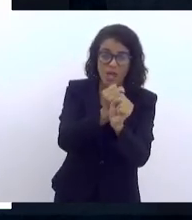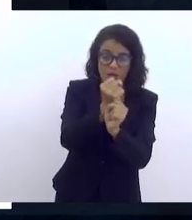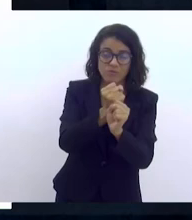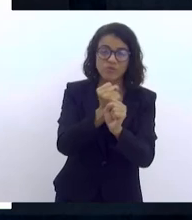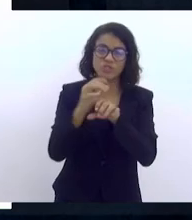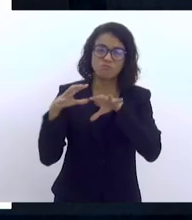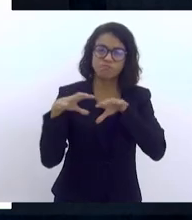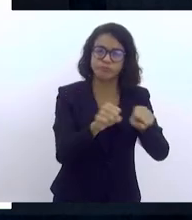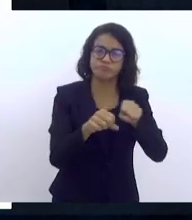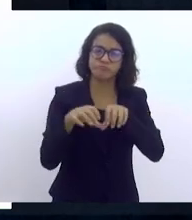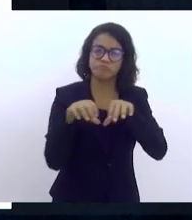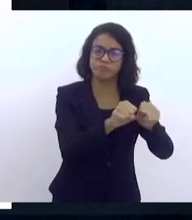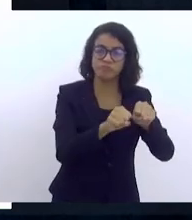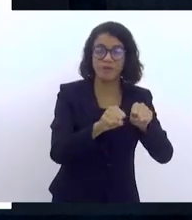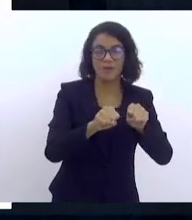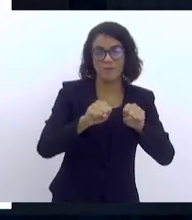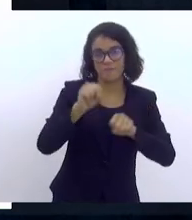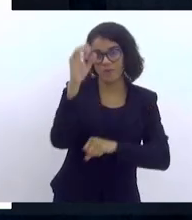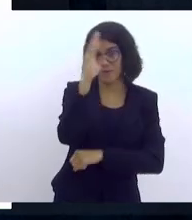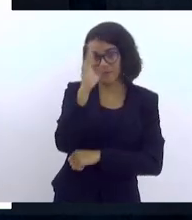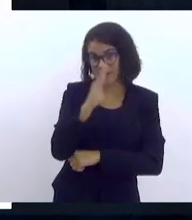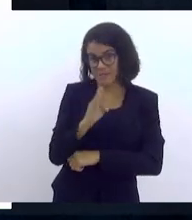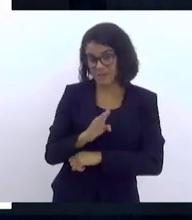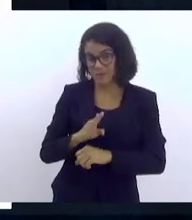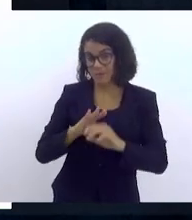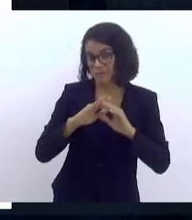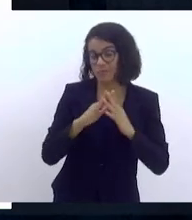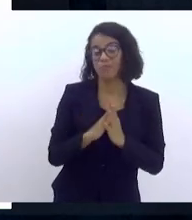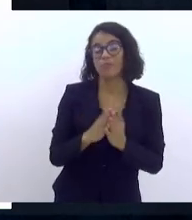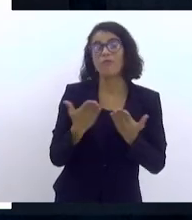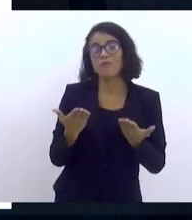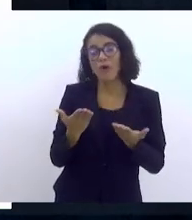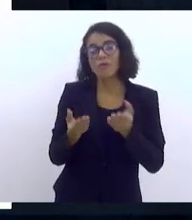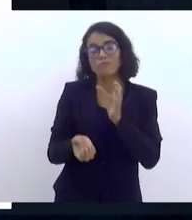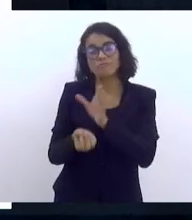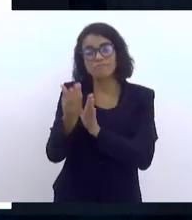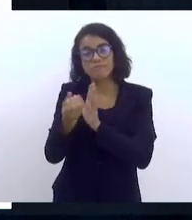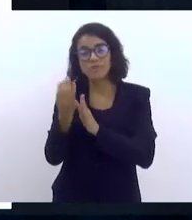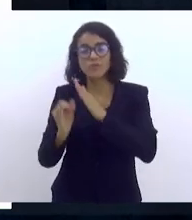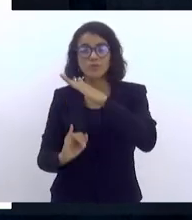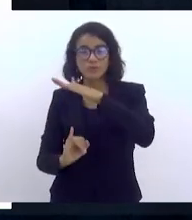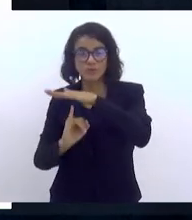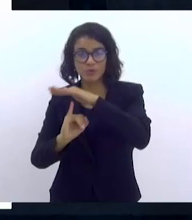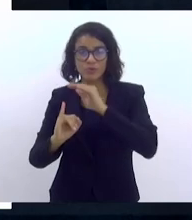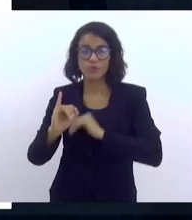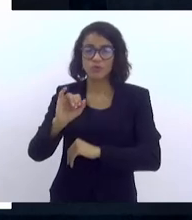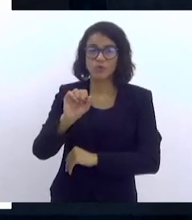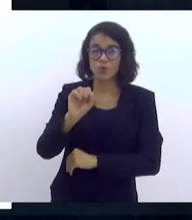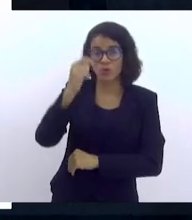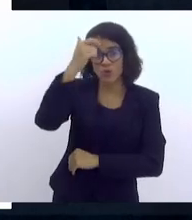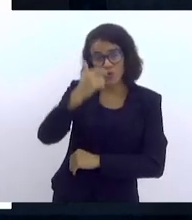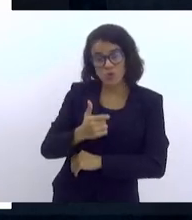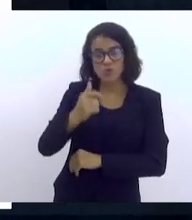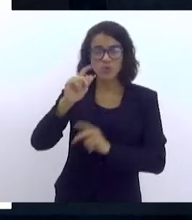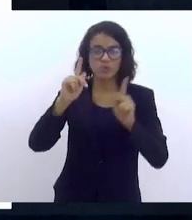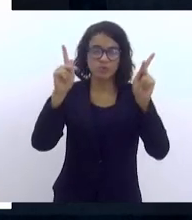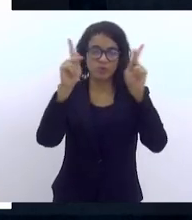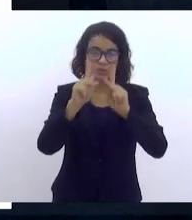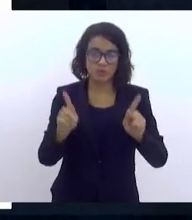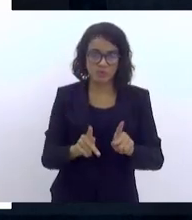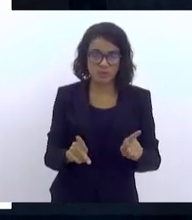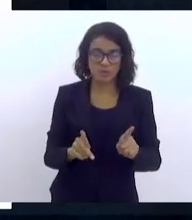Brasil. E que foi construído pelo Instituto Sou da Paz, que faz um